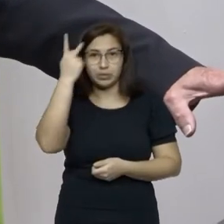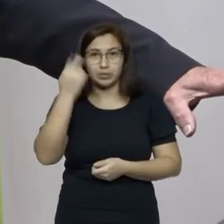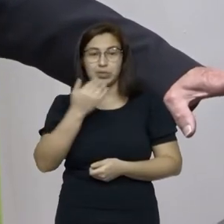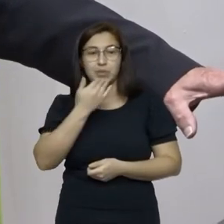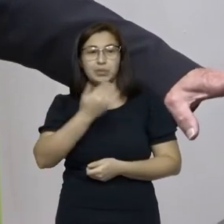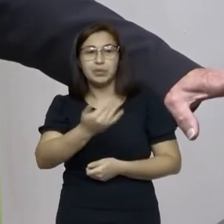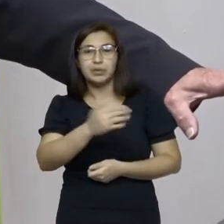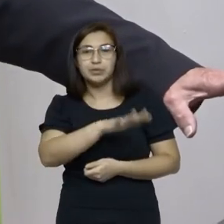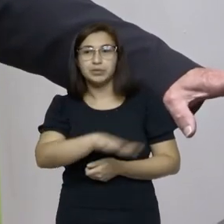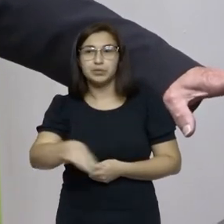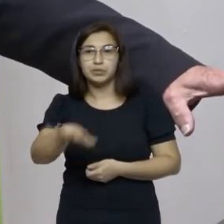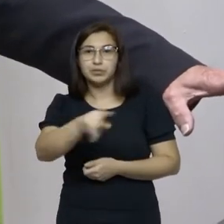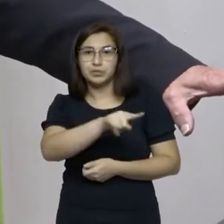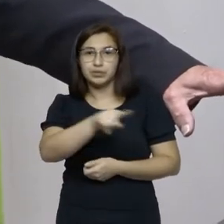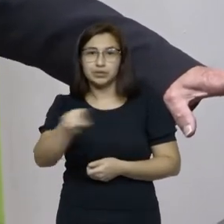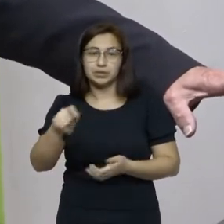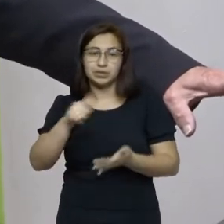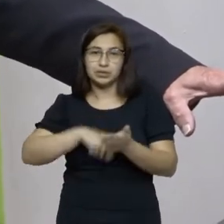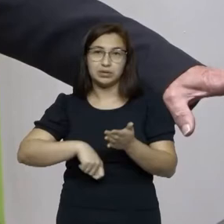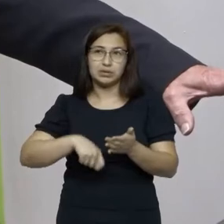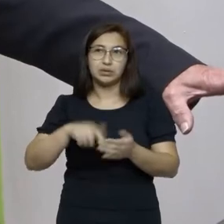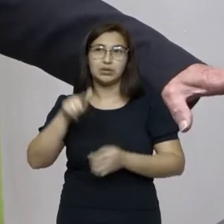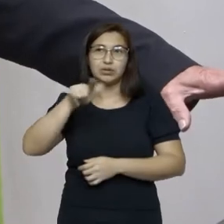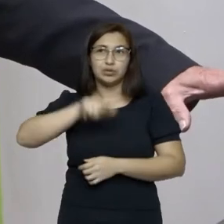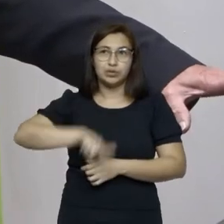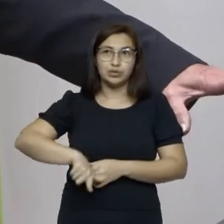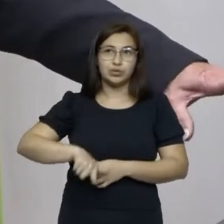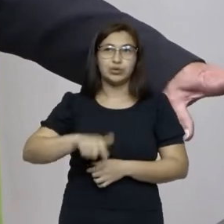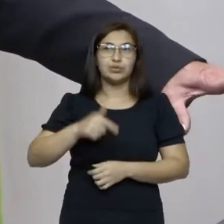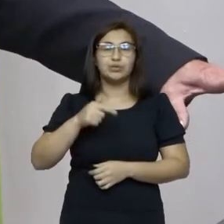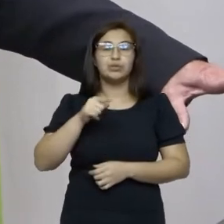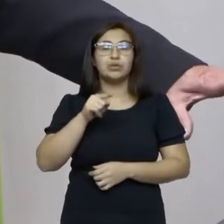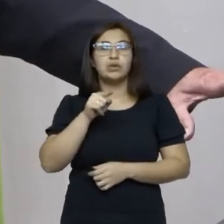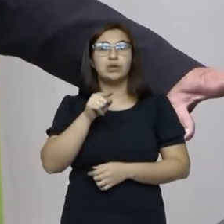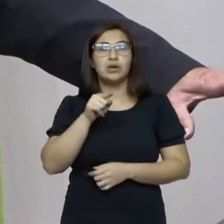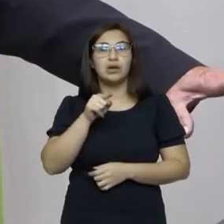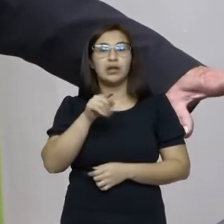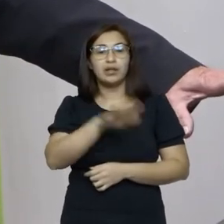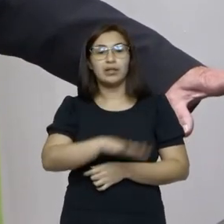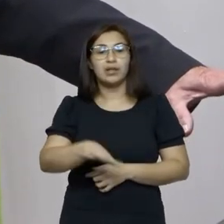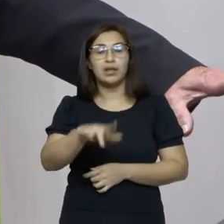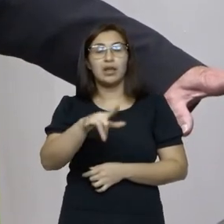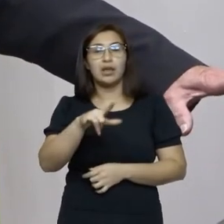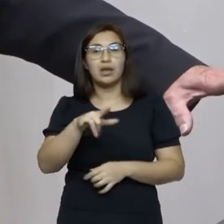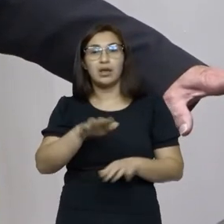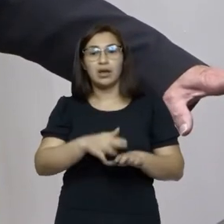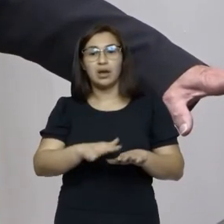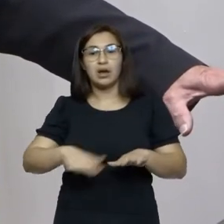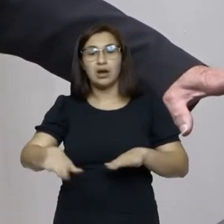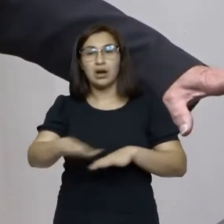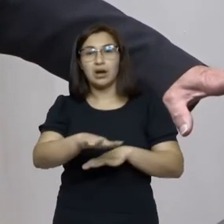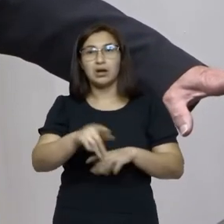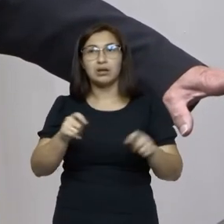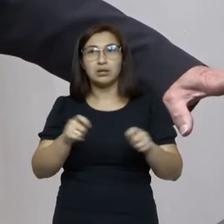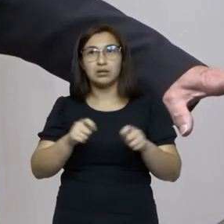possa reportar além de falar de novo sobre os minérios que nós temos nessa área para suprir